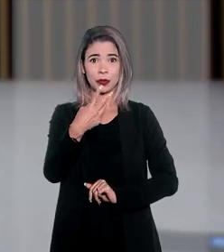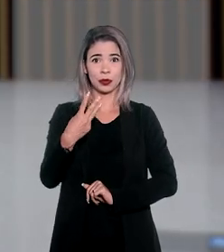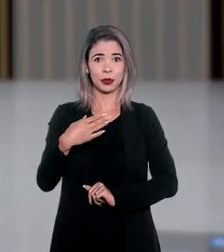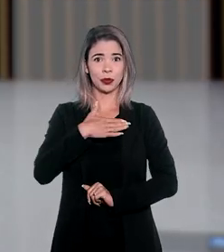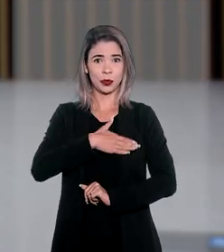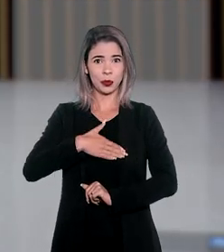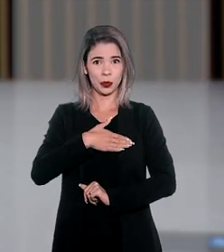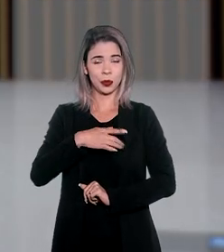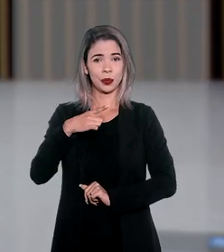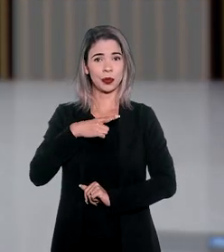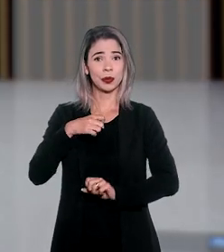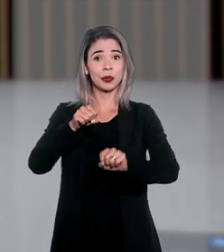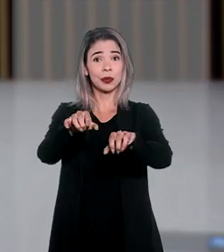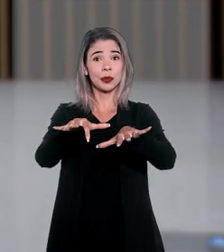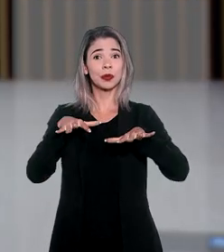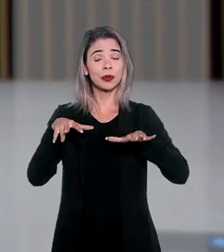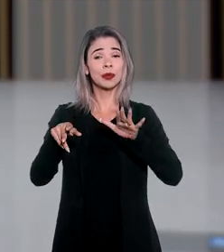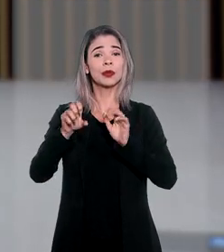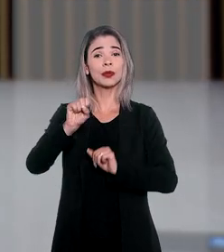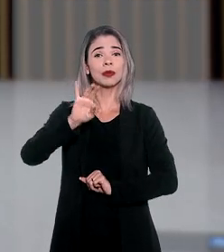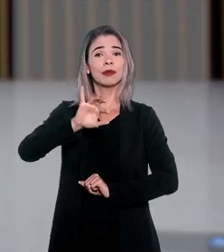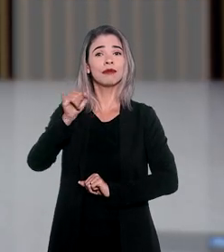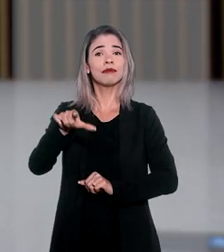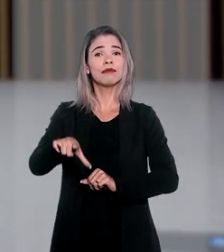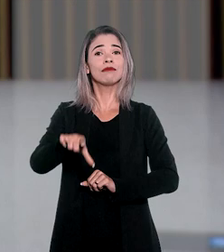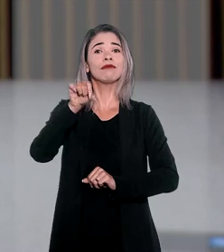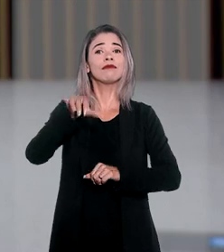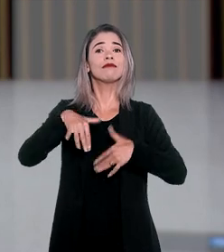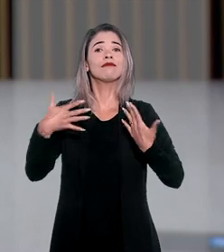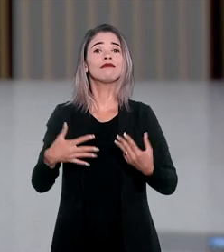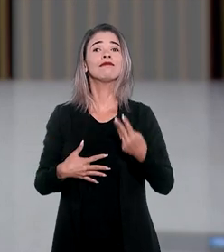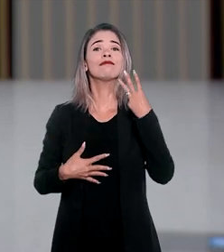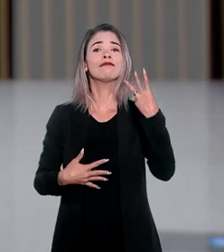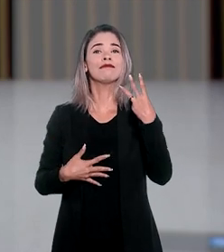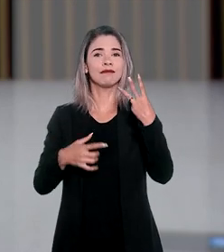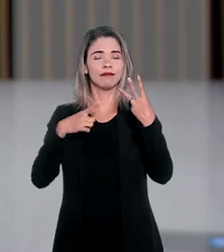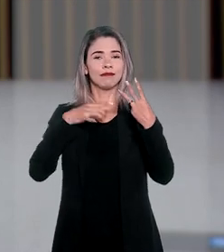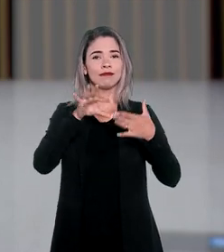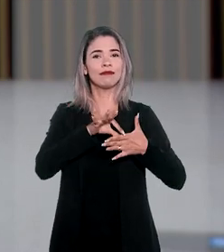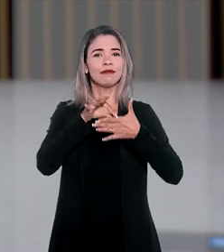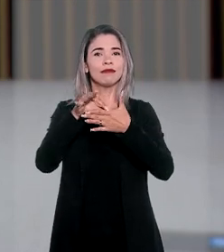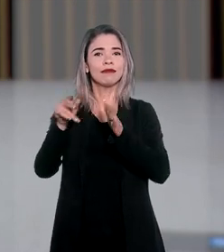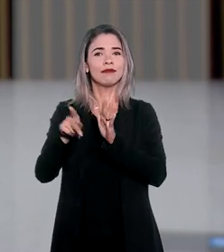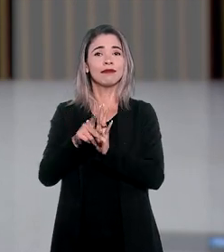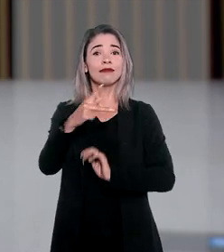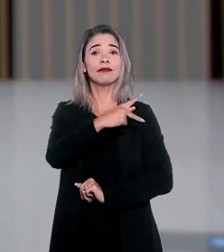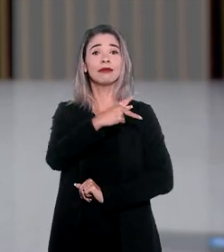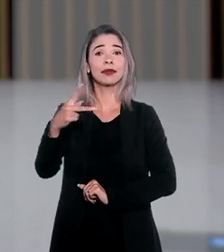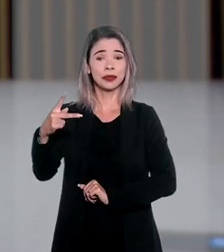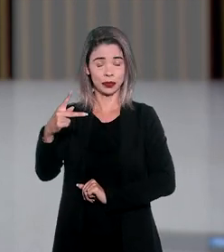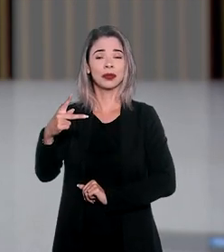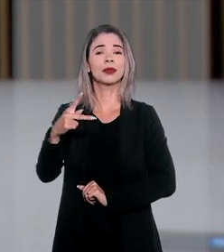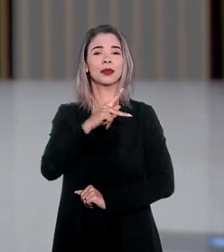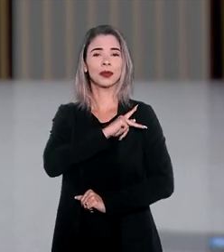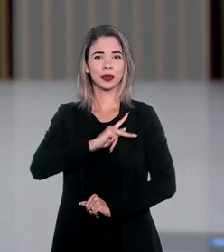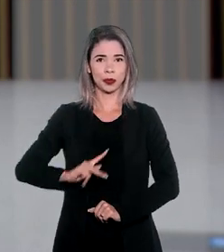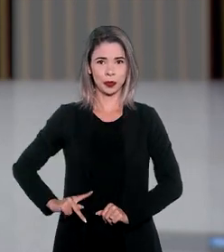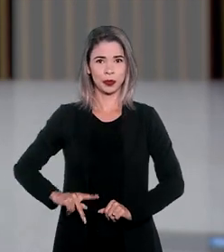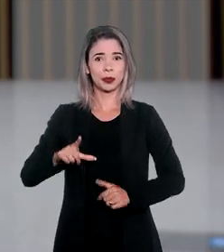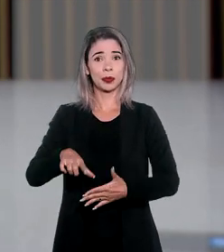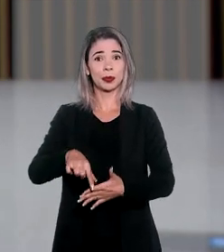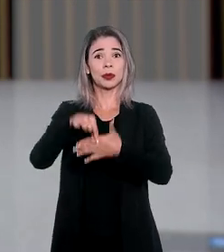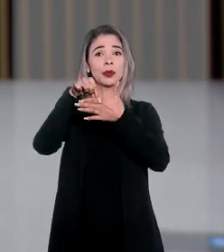dia 23 de agosto a sessão do Pleno do STJ que vai escolher os três nomes a serem enviados ao presidente da República,